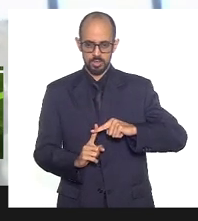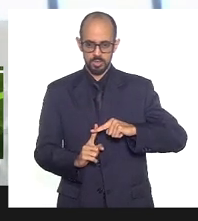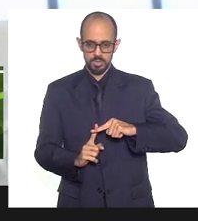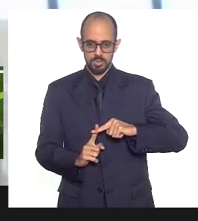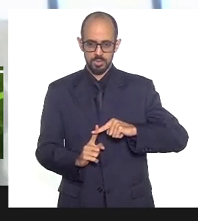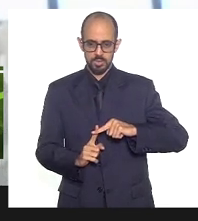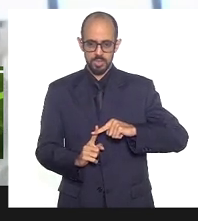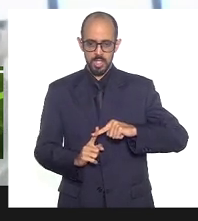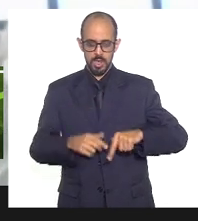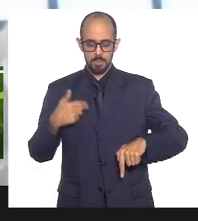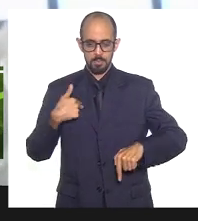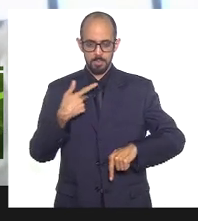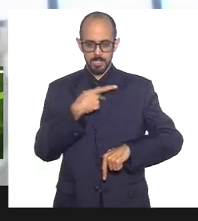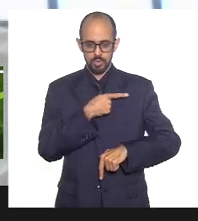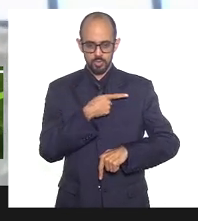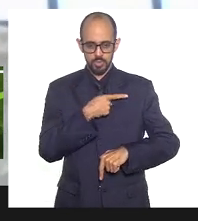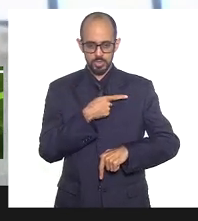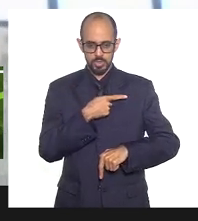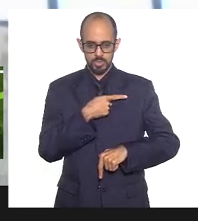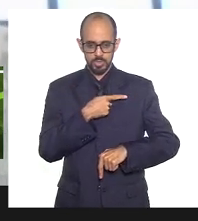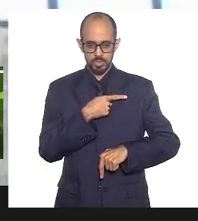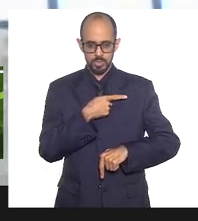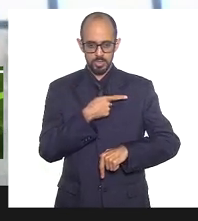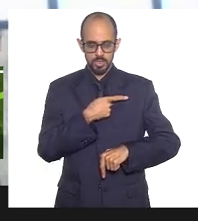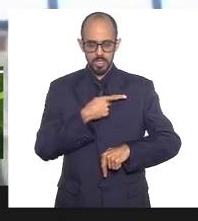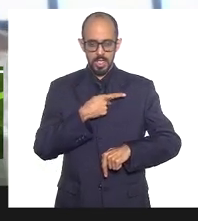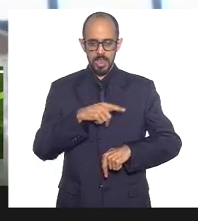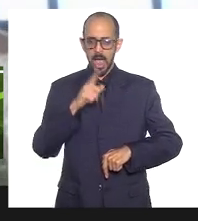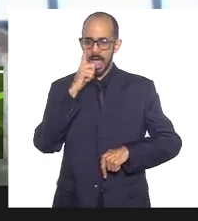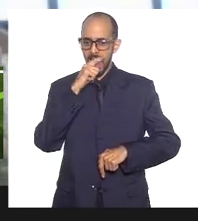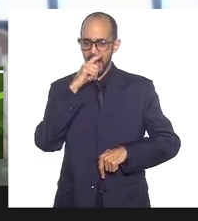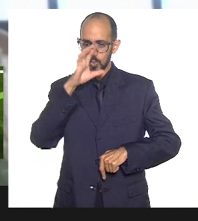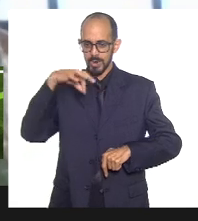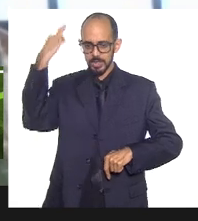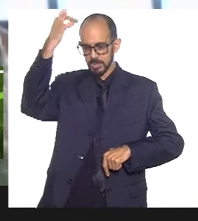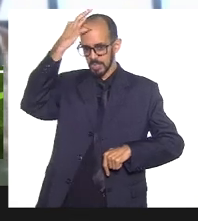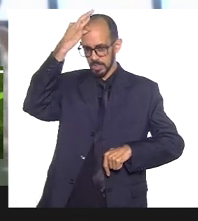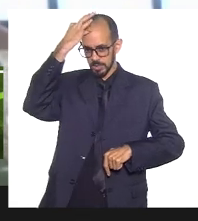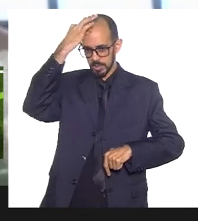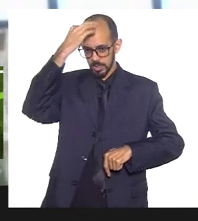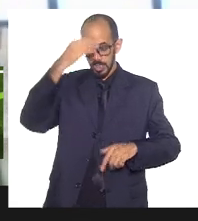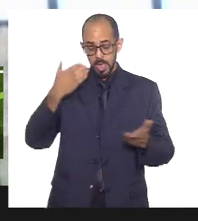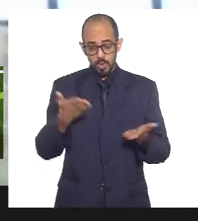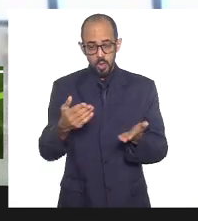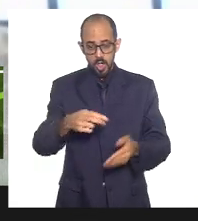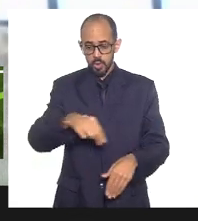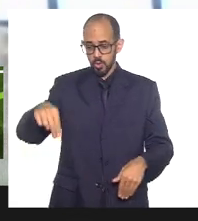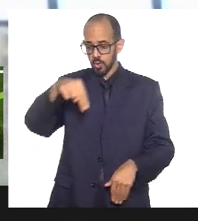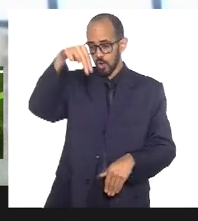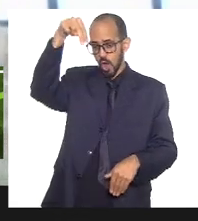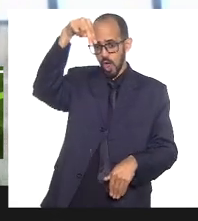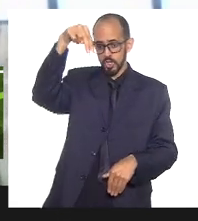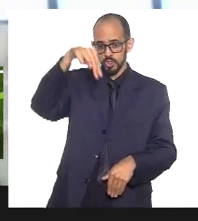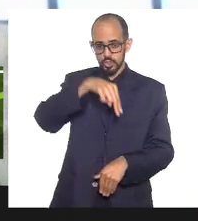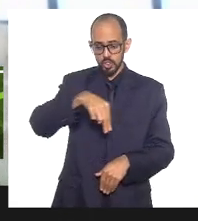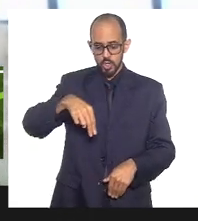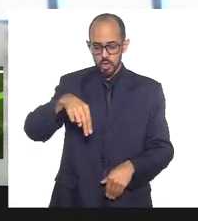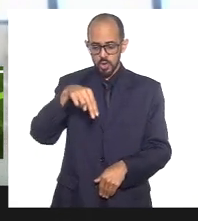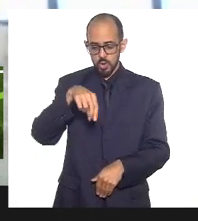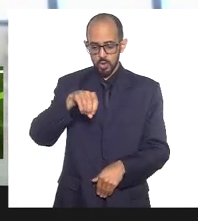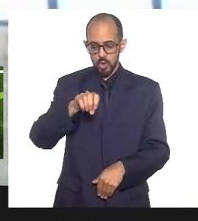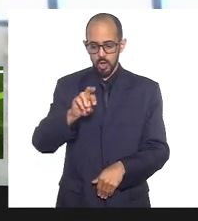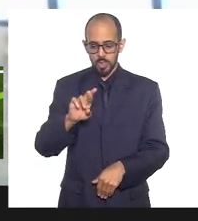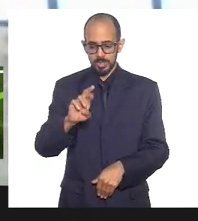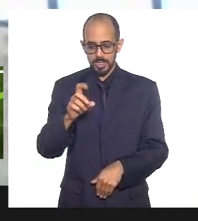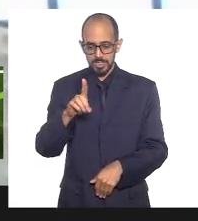Eram pastores, era jogando água benta, o norte está sofrendo, o nordeste está sofrendo com isso, o estado do Rio